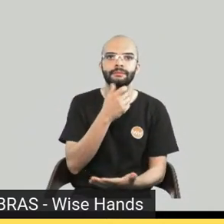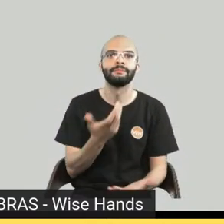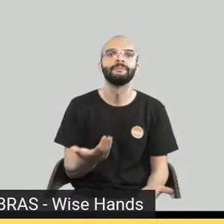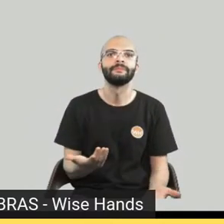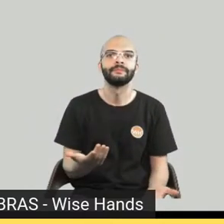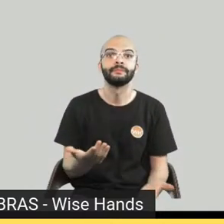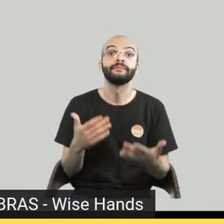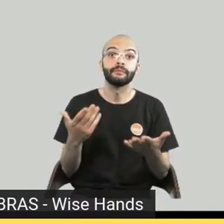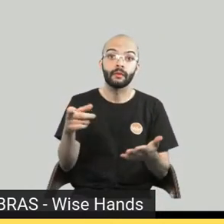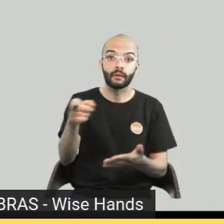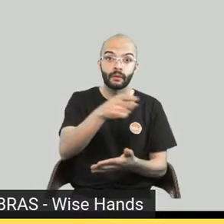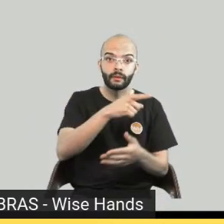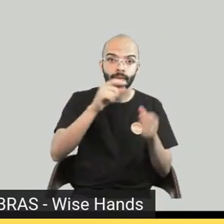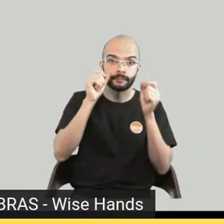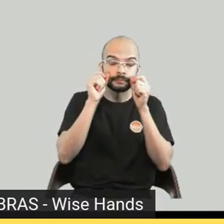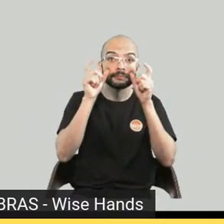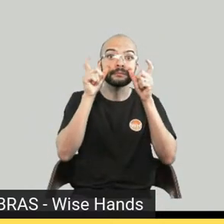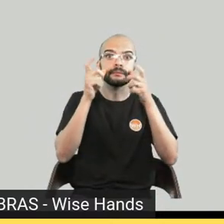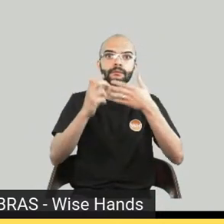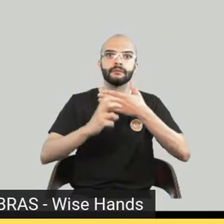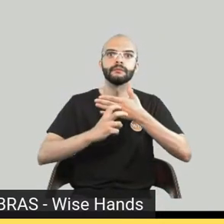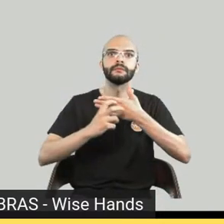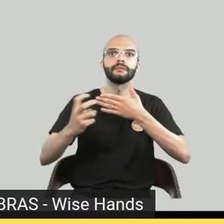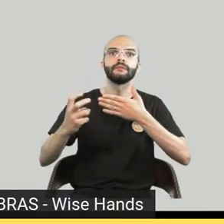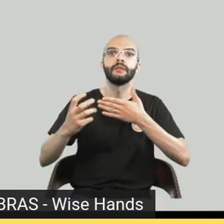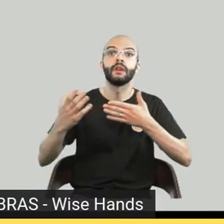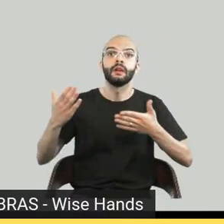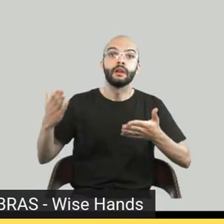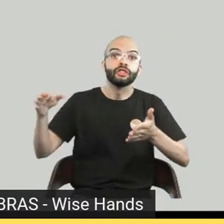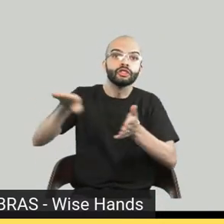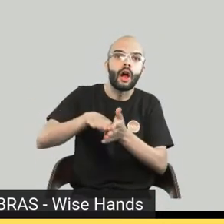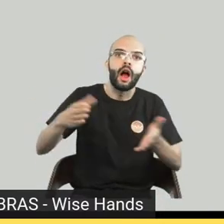chegou para poder resolver esses problemas de comunicação.